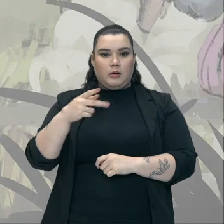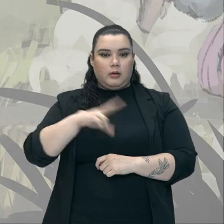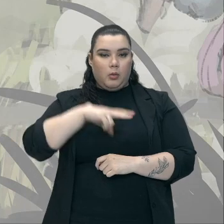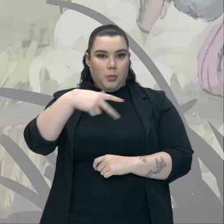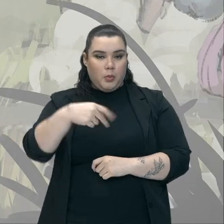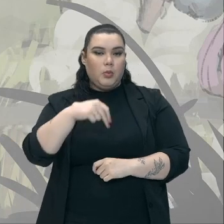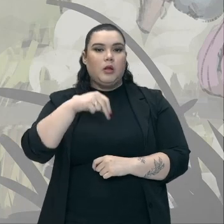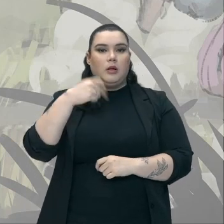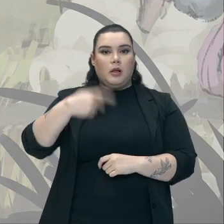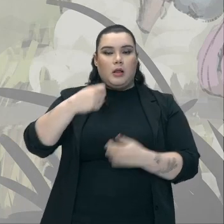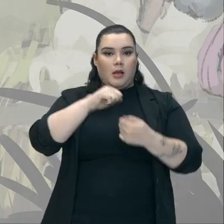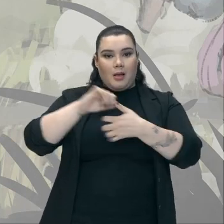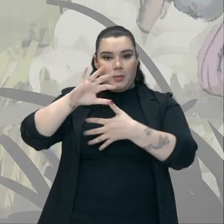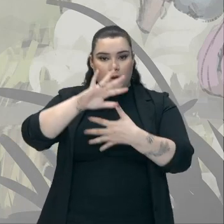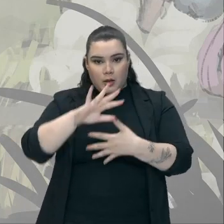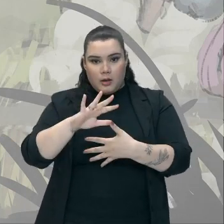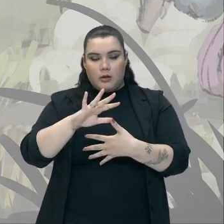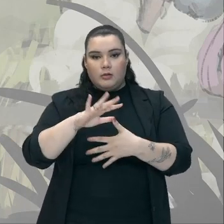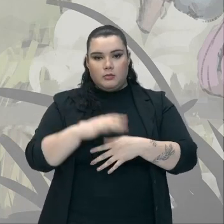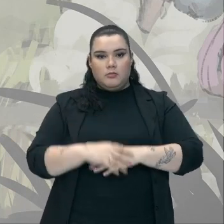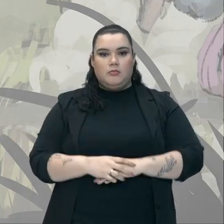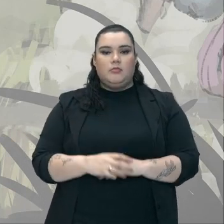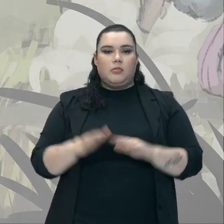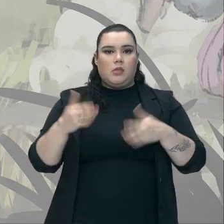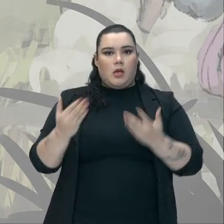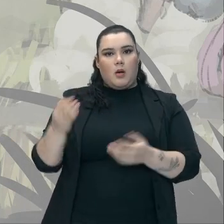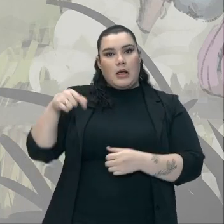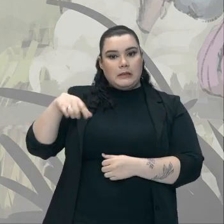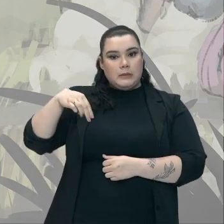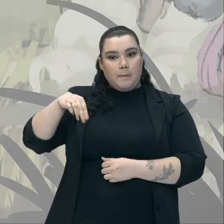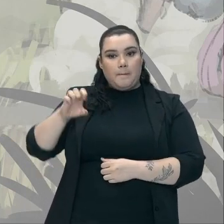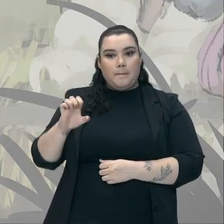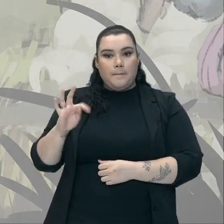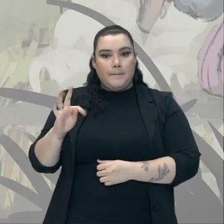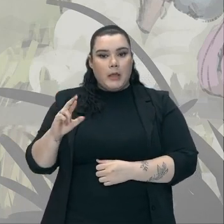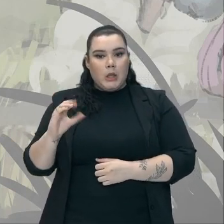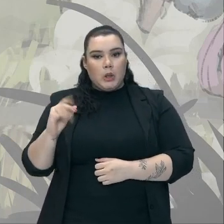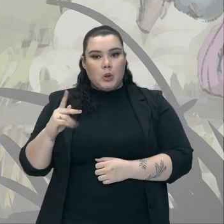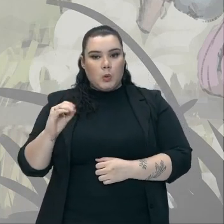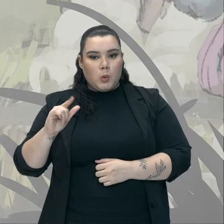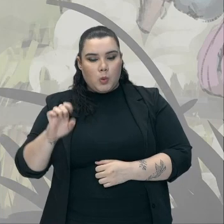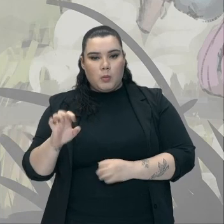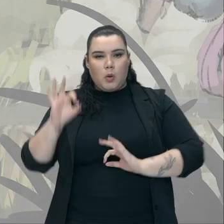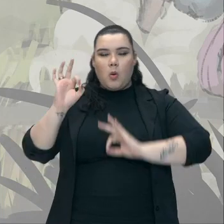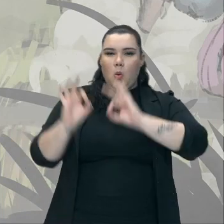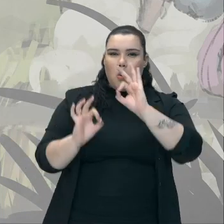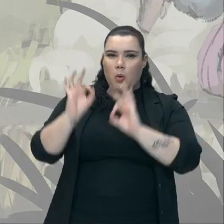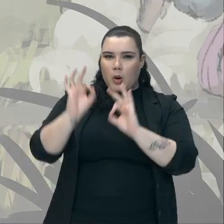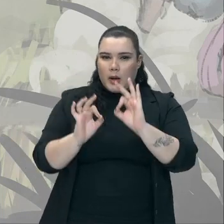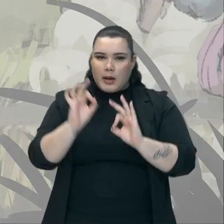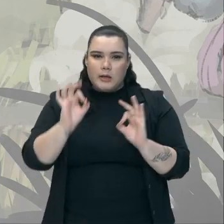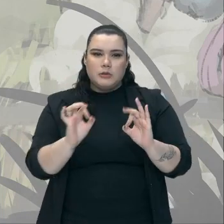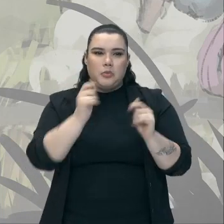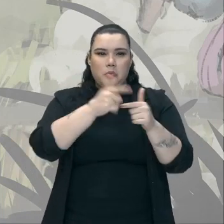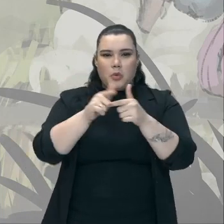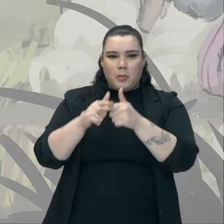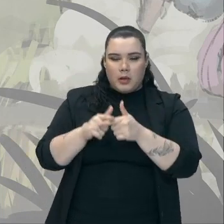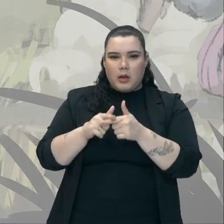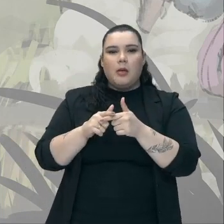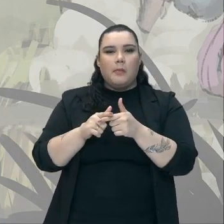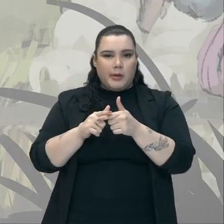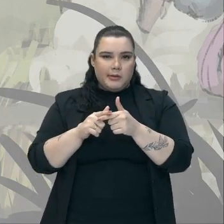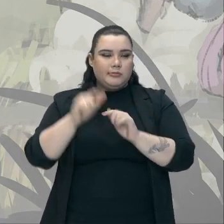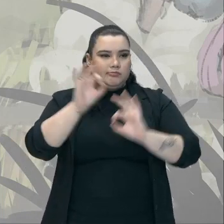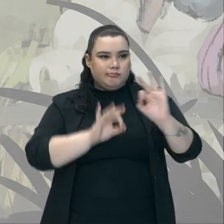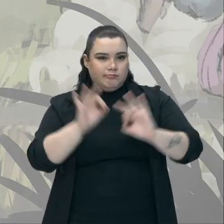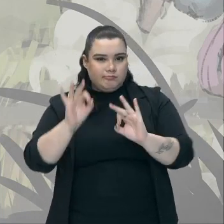Portugal A metrópole Organizou Toda ali Uma burocracia Para extrair O máximo